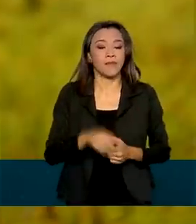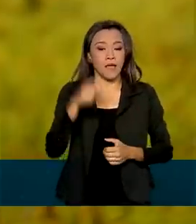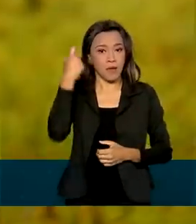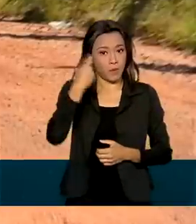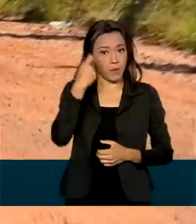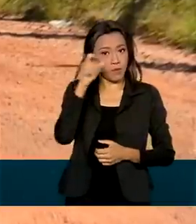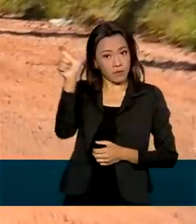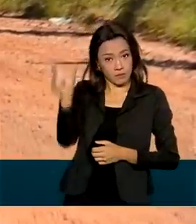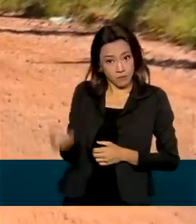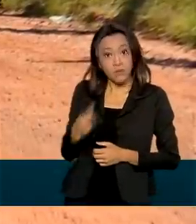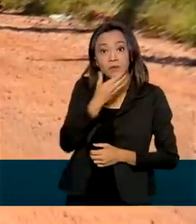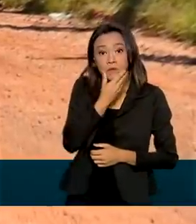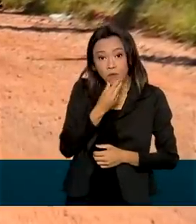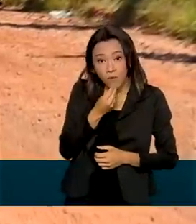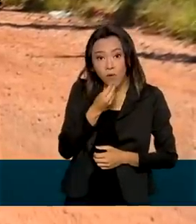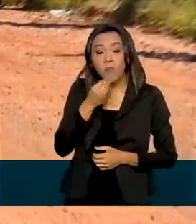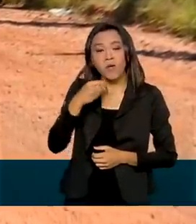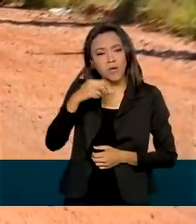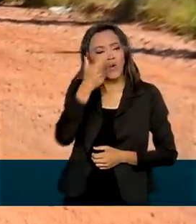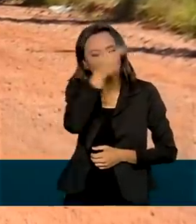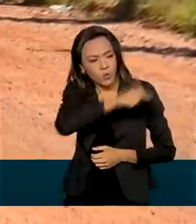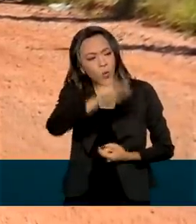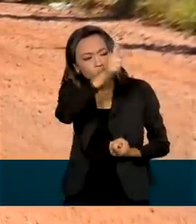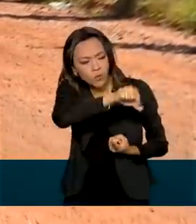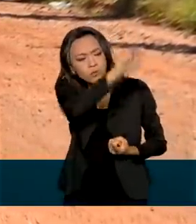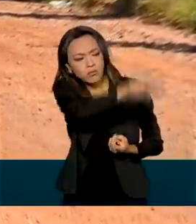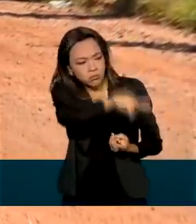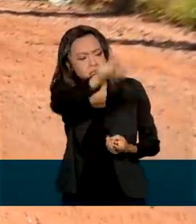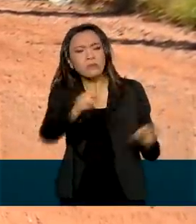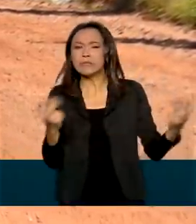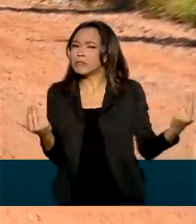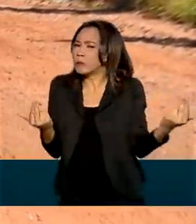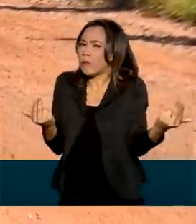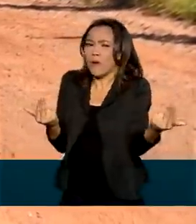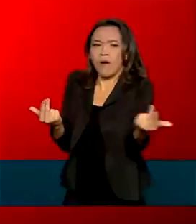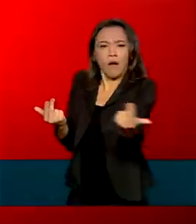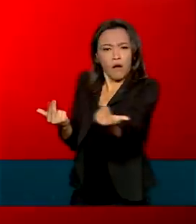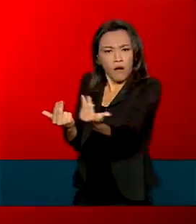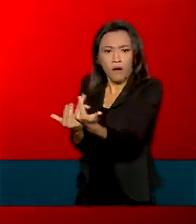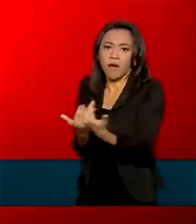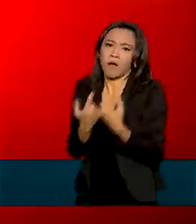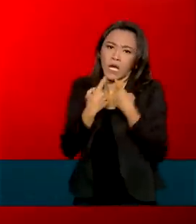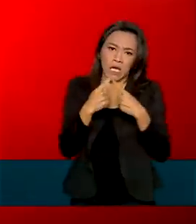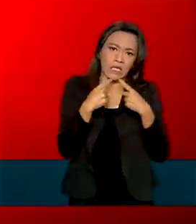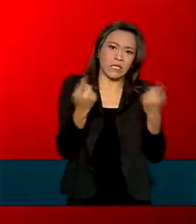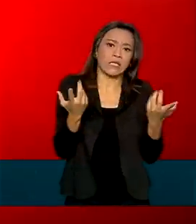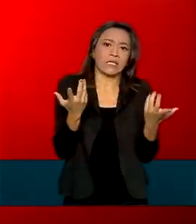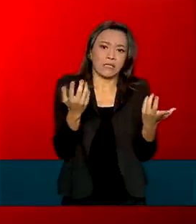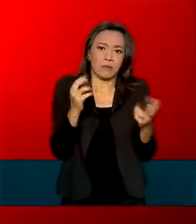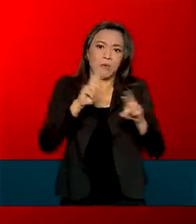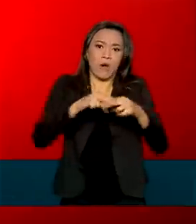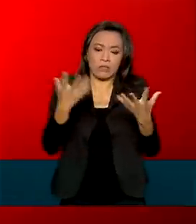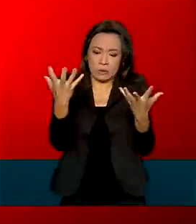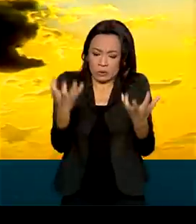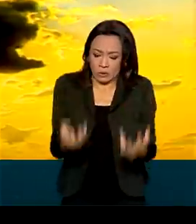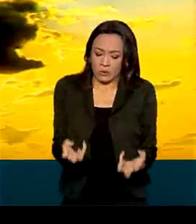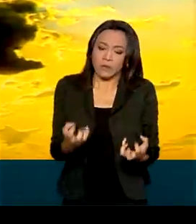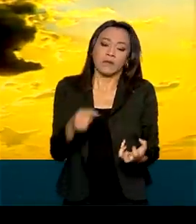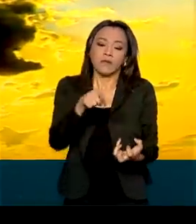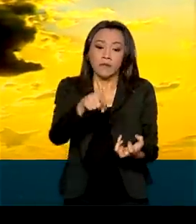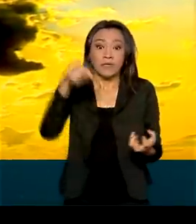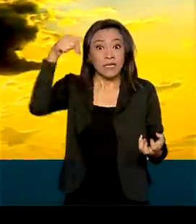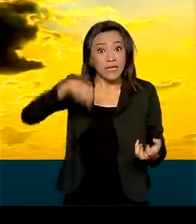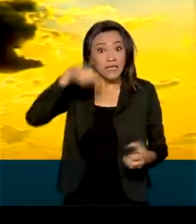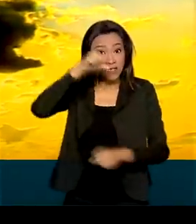Cristóvão é compartilhada por outros produtores rurais e pecuaristas do Pantanal. A previsão é que a seca deste ano seja